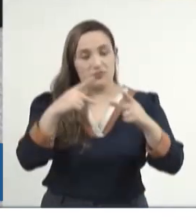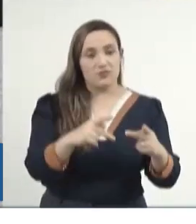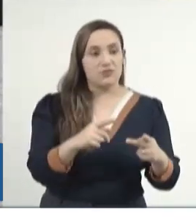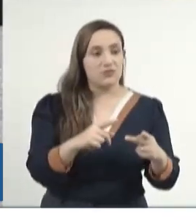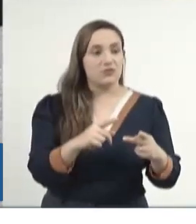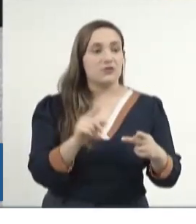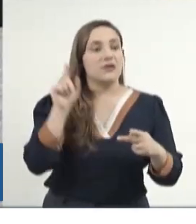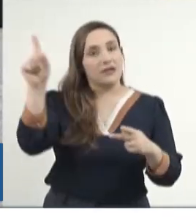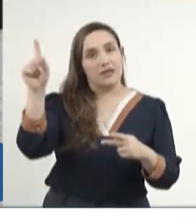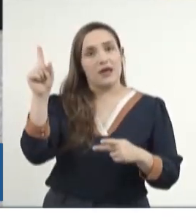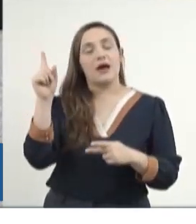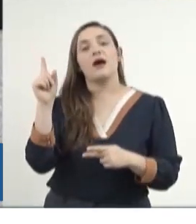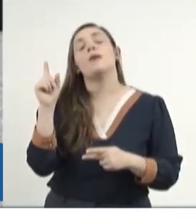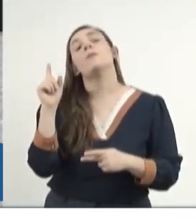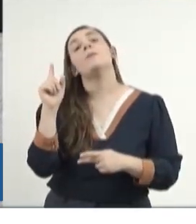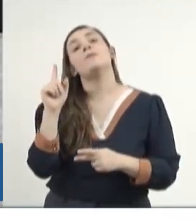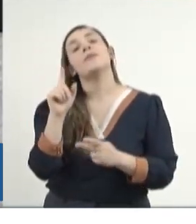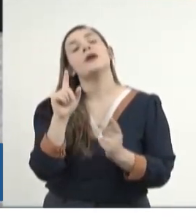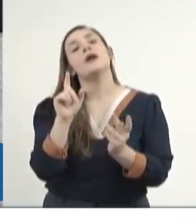Salvador, e eu fui.